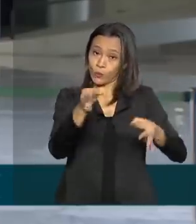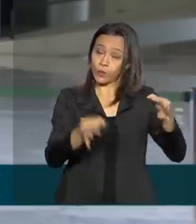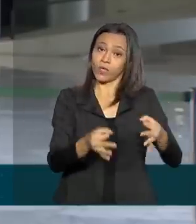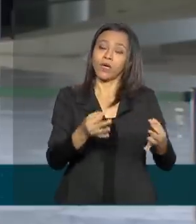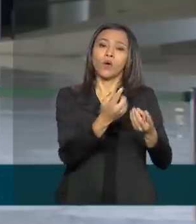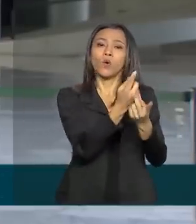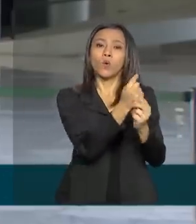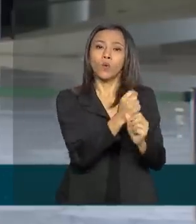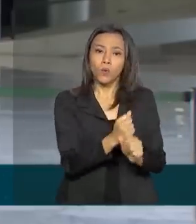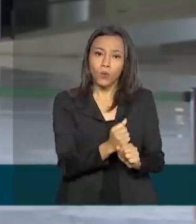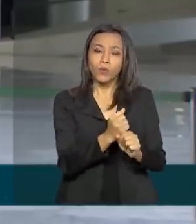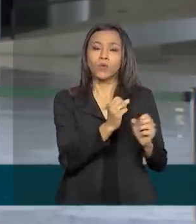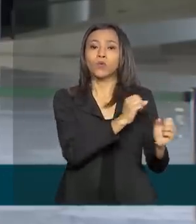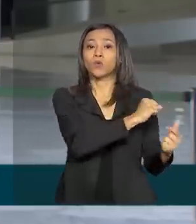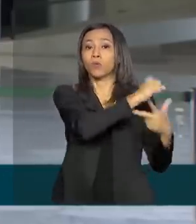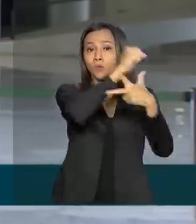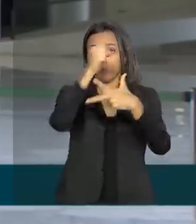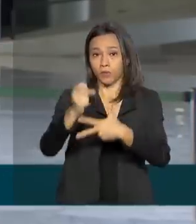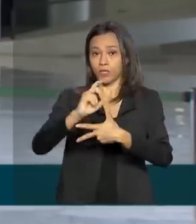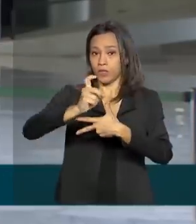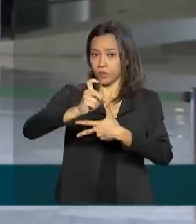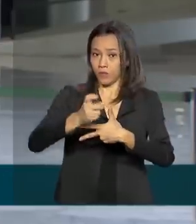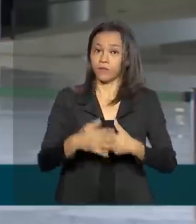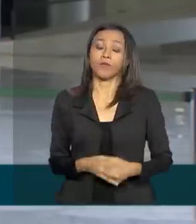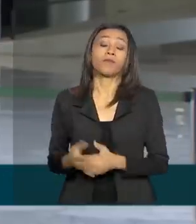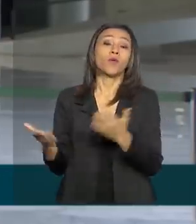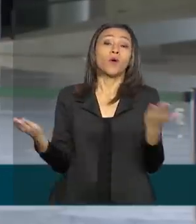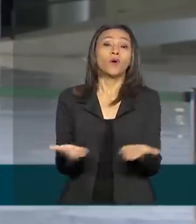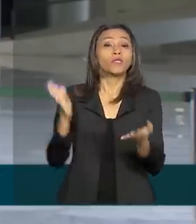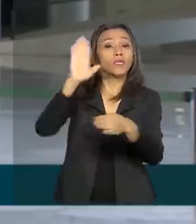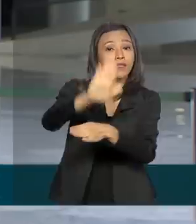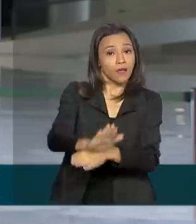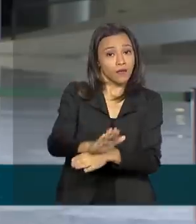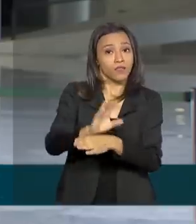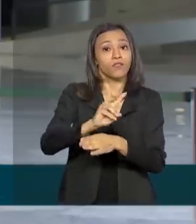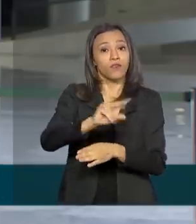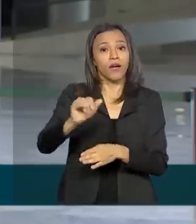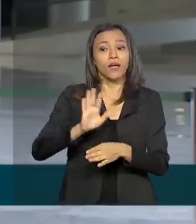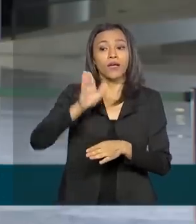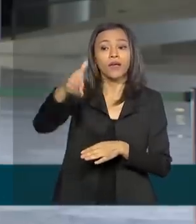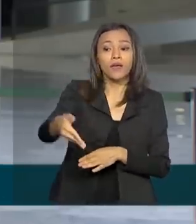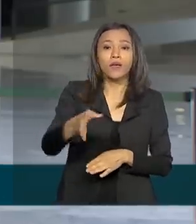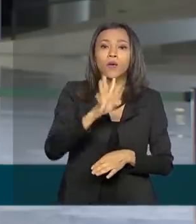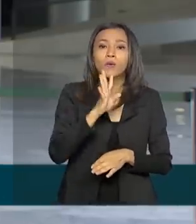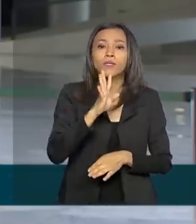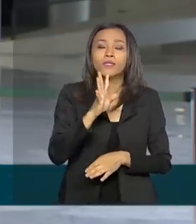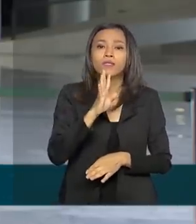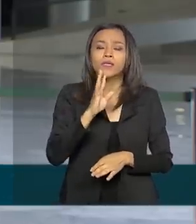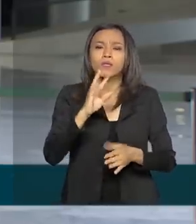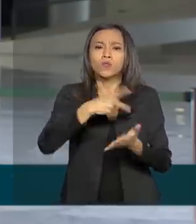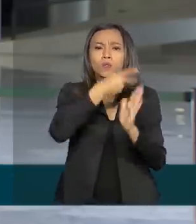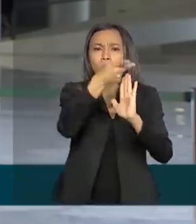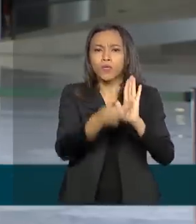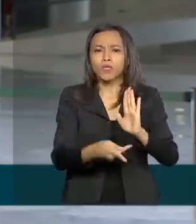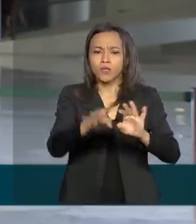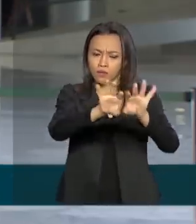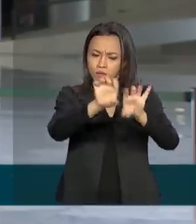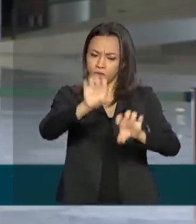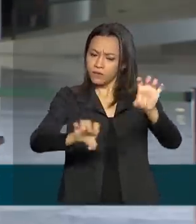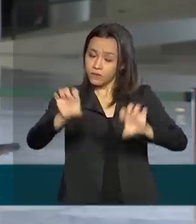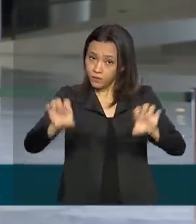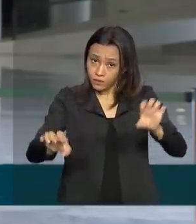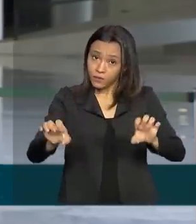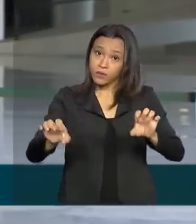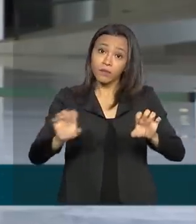presidente Jair Bolsonaro, na parte da tarde de hoje, ele vai conhecer os projetos de infraestrutura para investimentos em